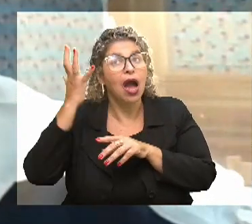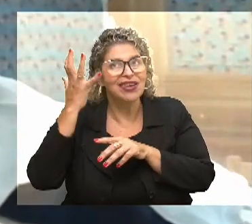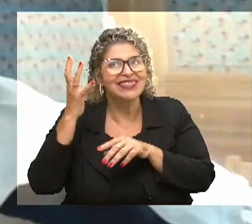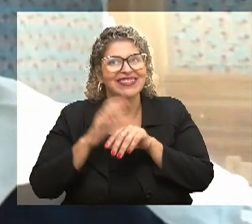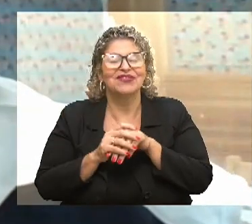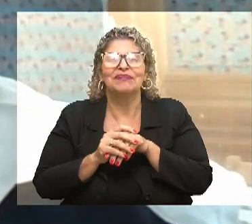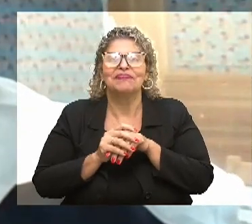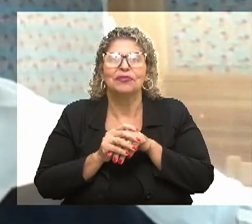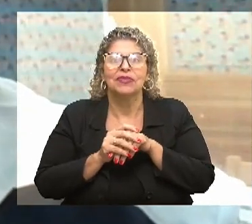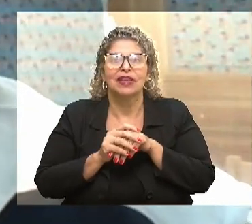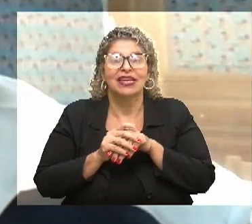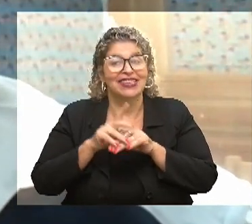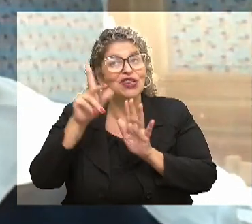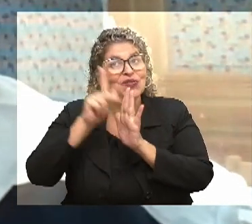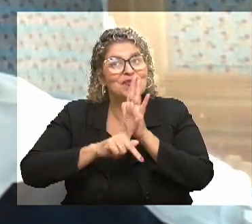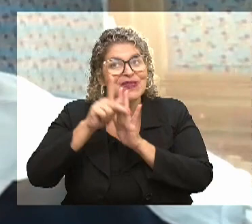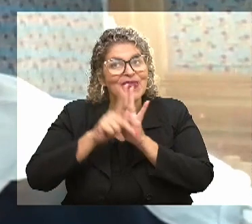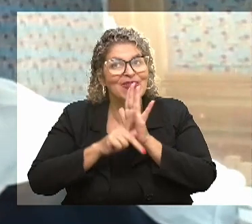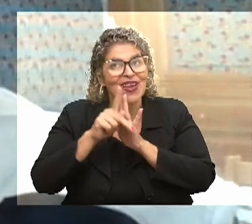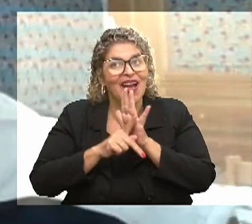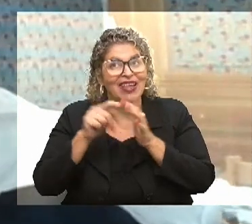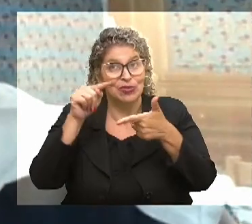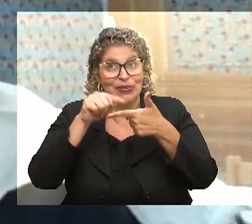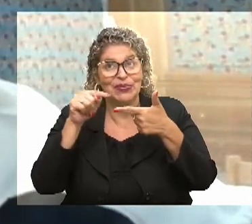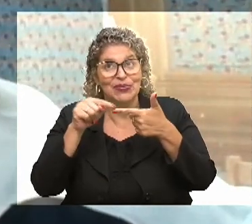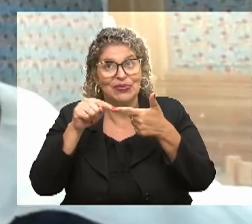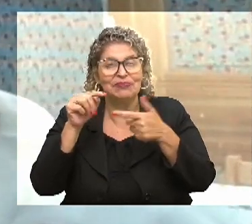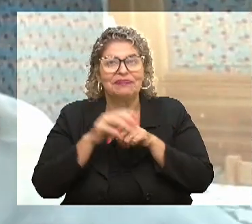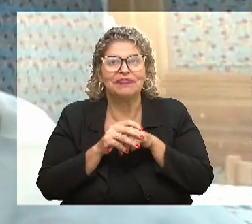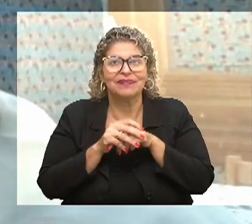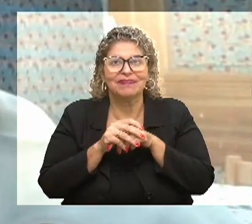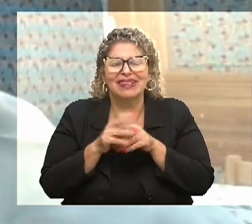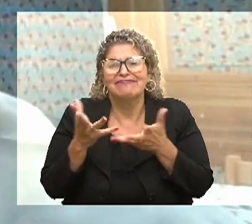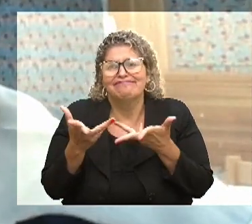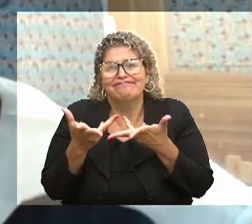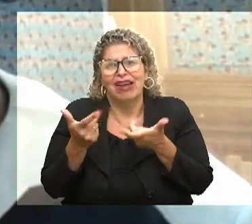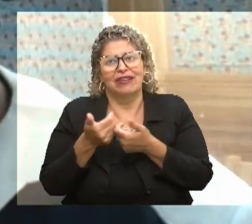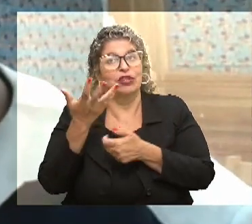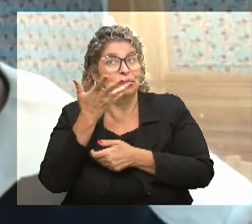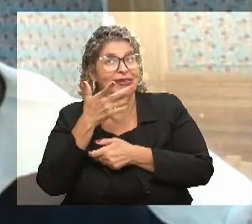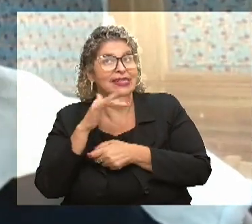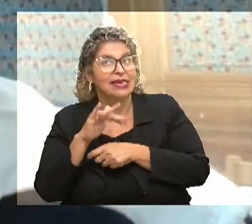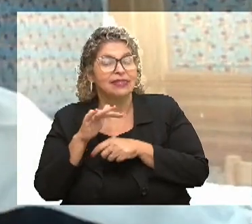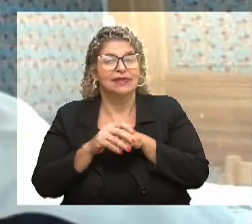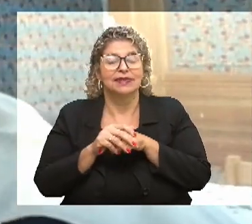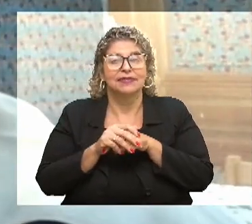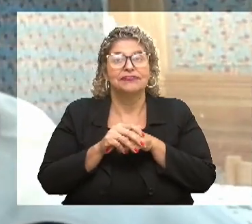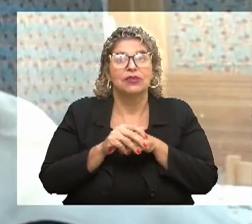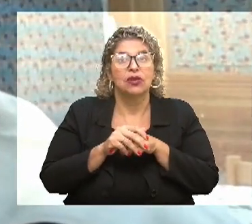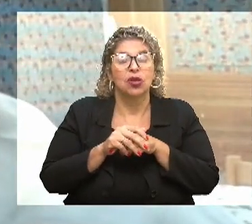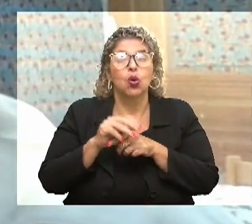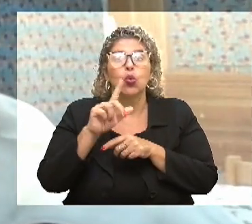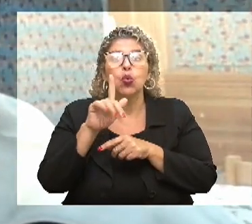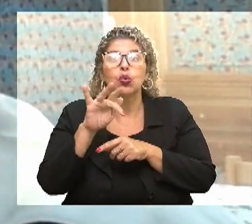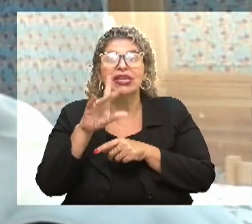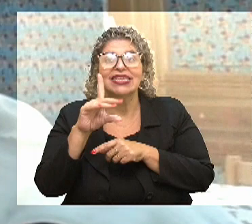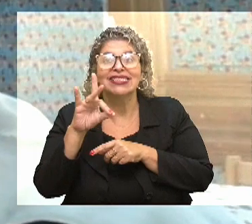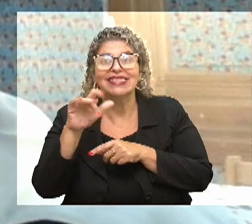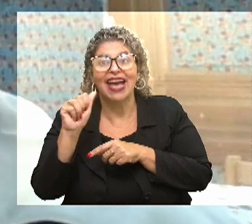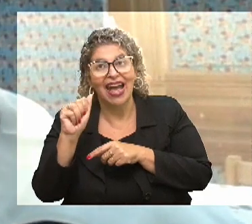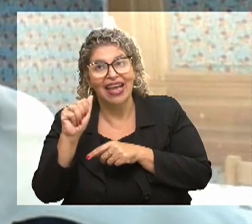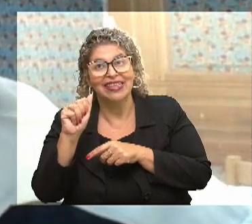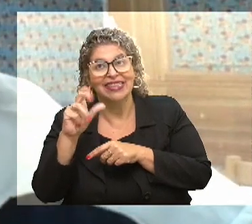Esse foi um dos projetos que hoje é também maravilhoso para as crianças. Por quê? O gurizada aí se tornou